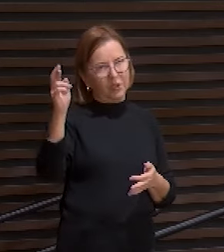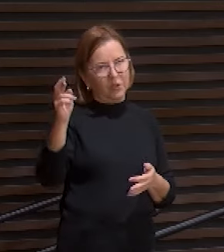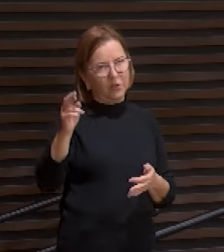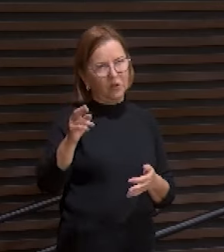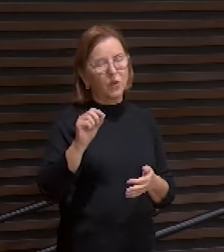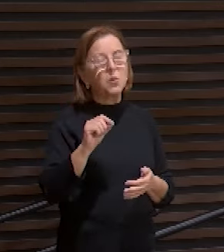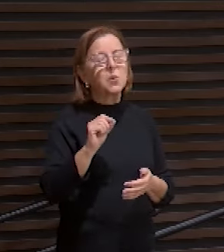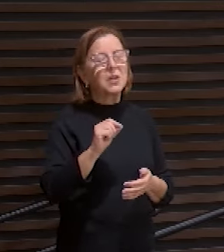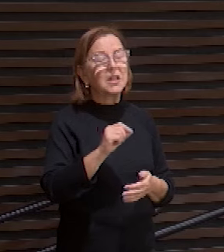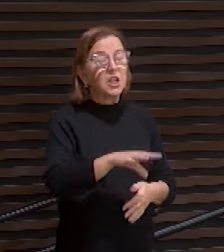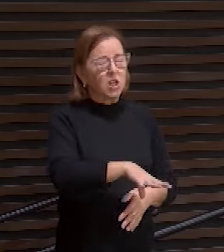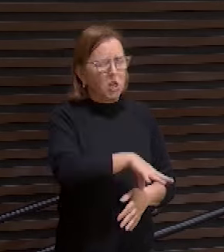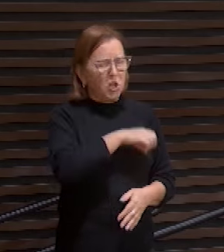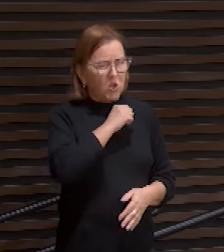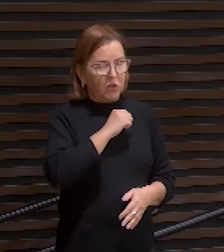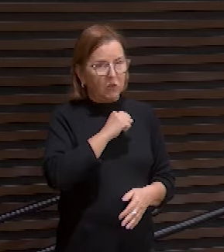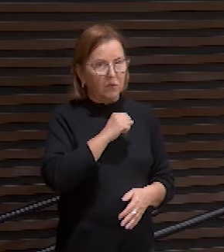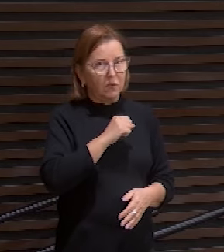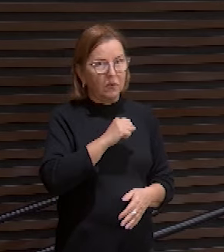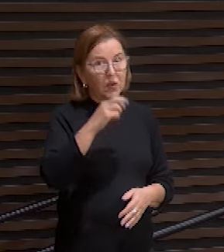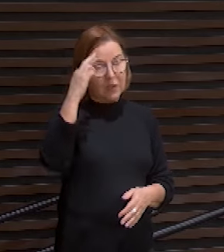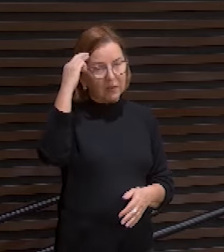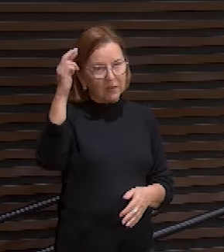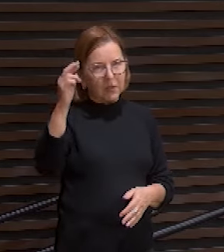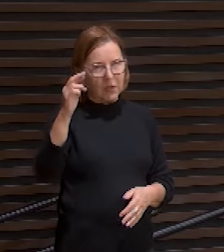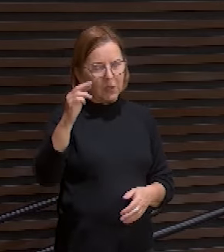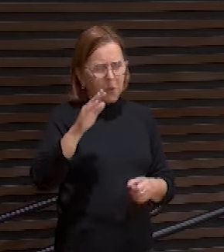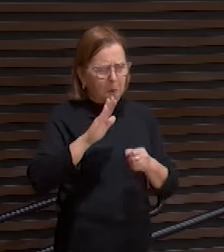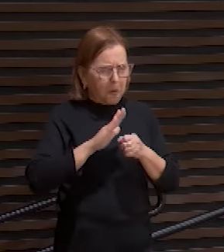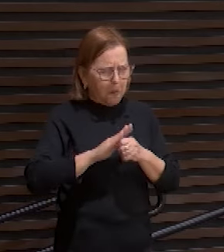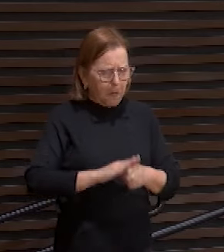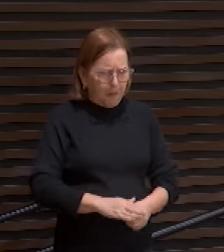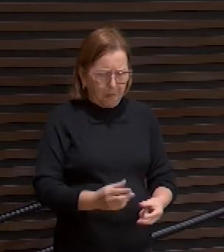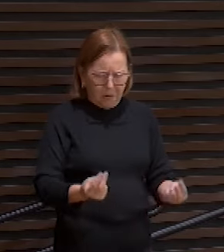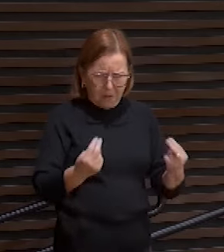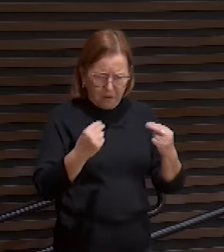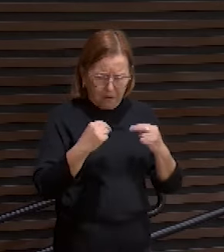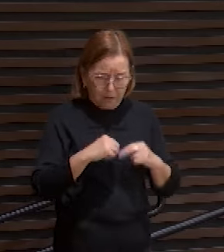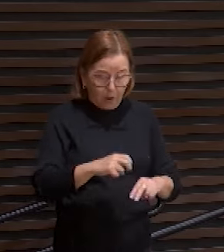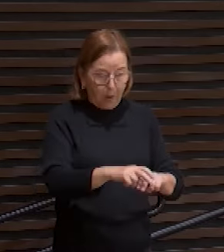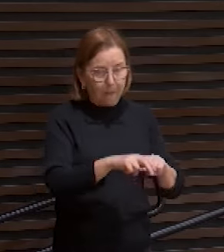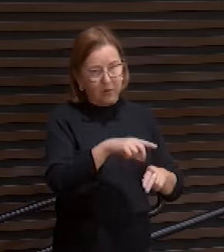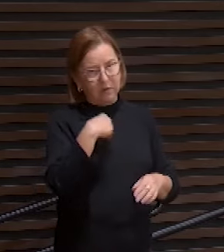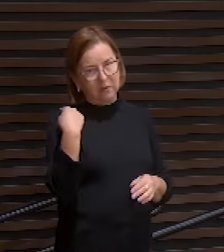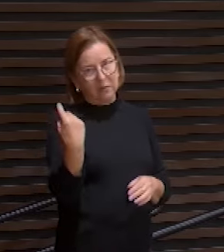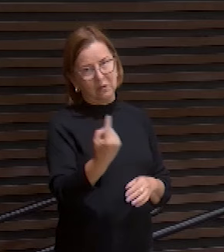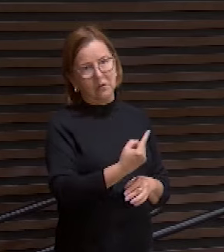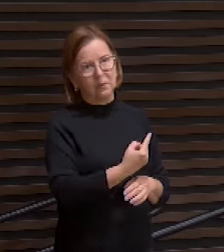ele foi oprimido e humilhado por nós